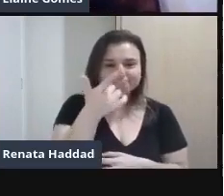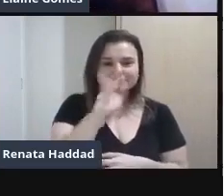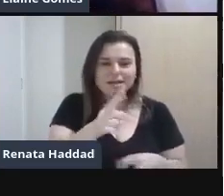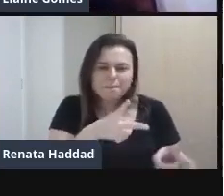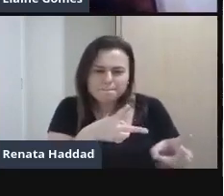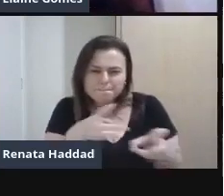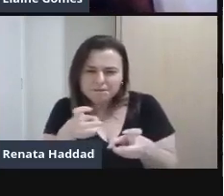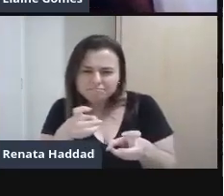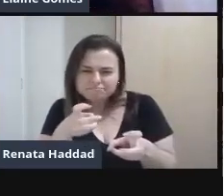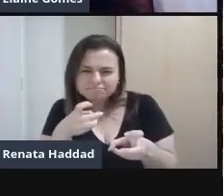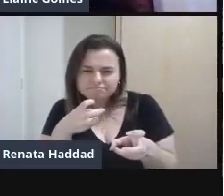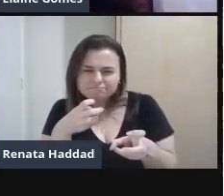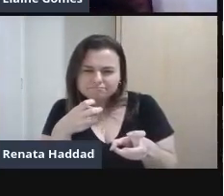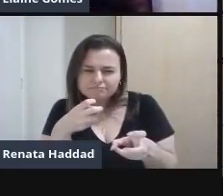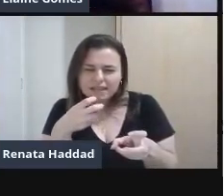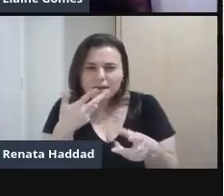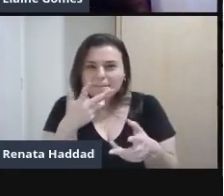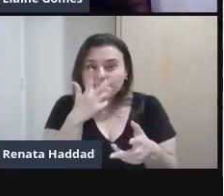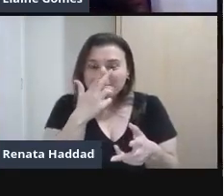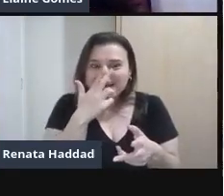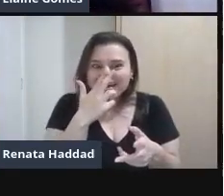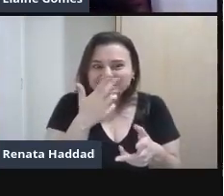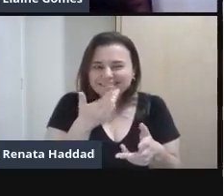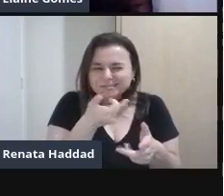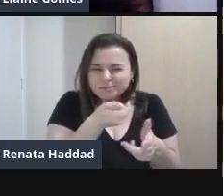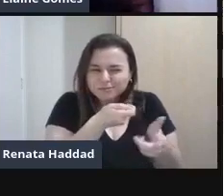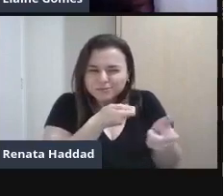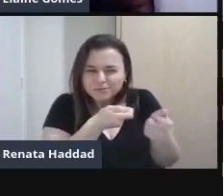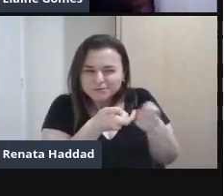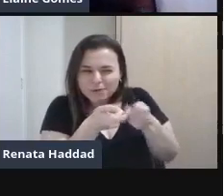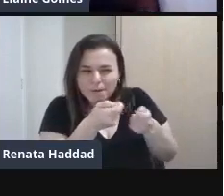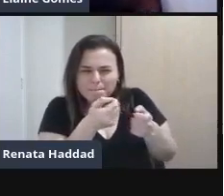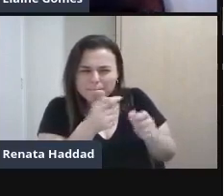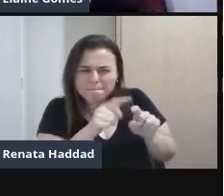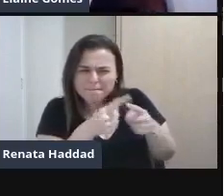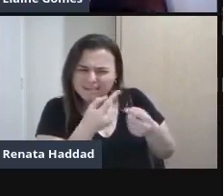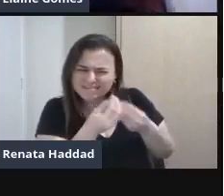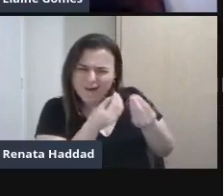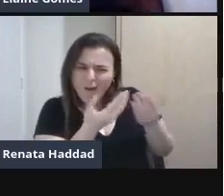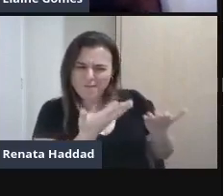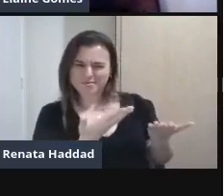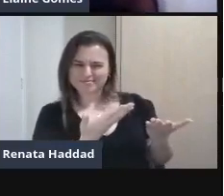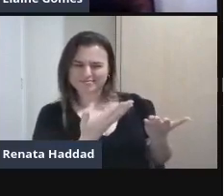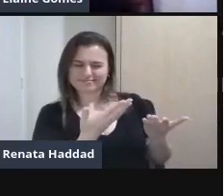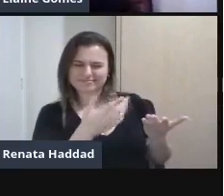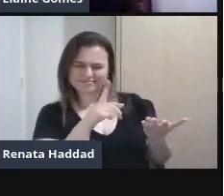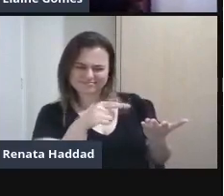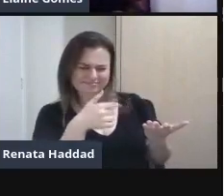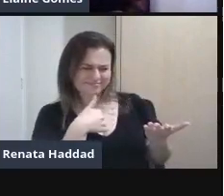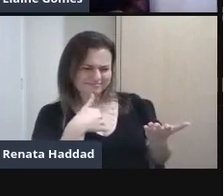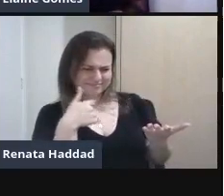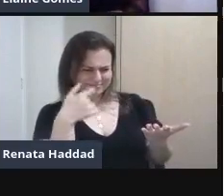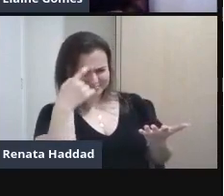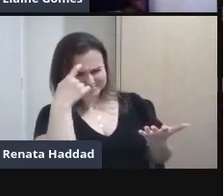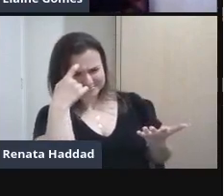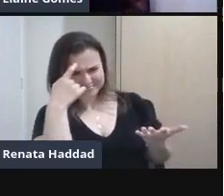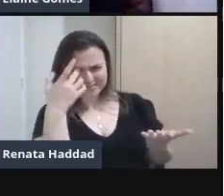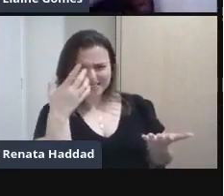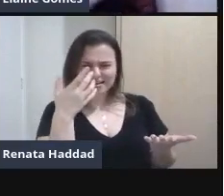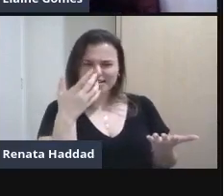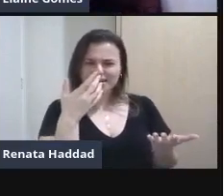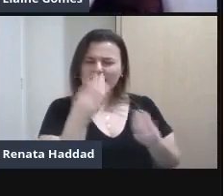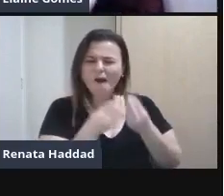puxando esse fio Onde surgiu essa sombra? De onde está Onde sendo projetado?